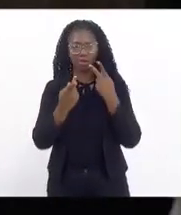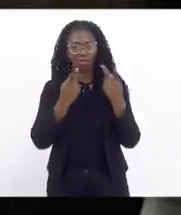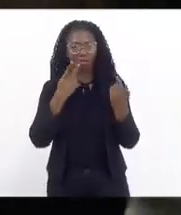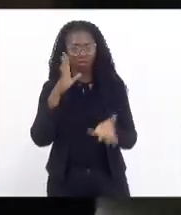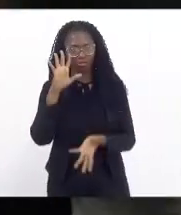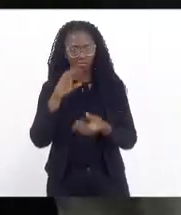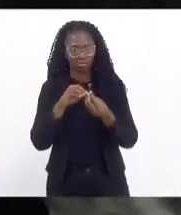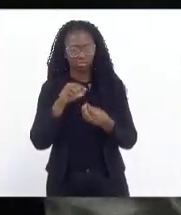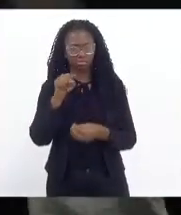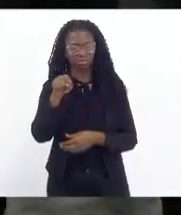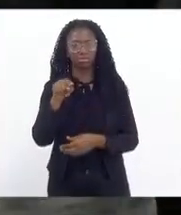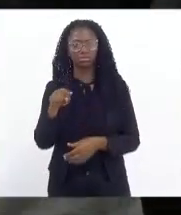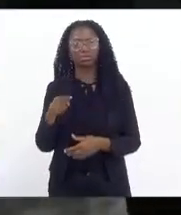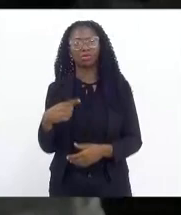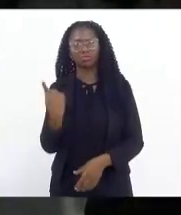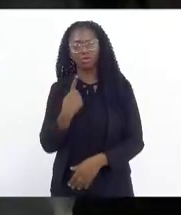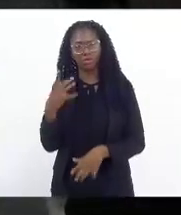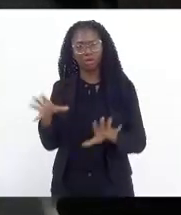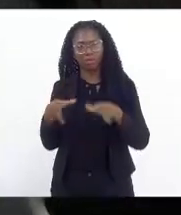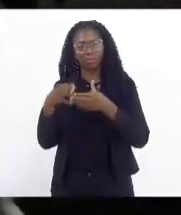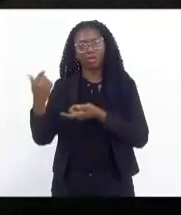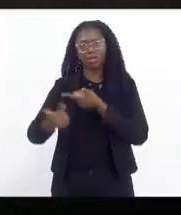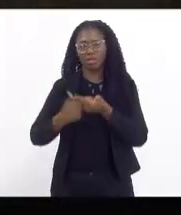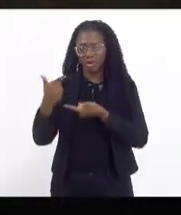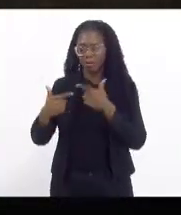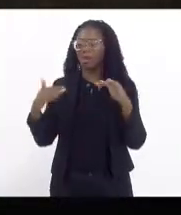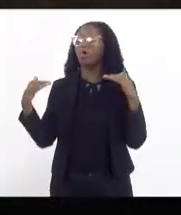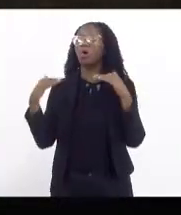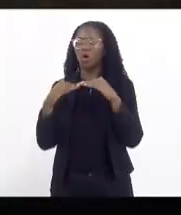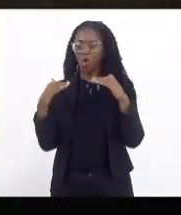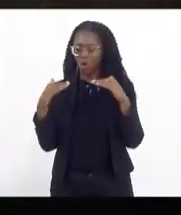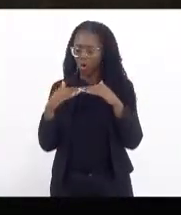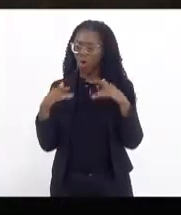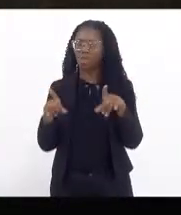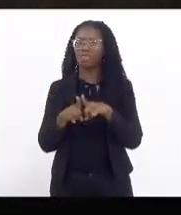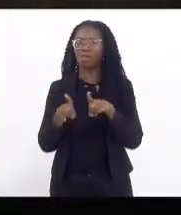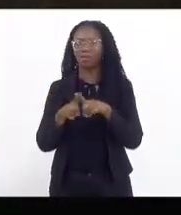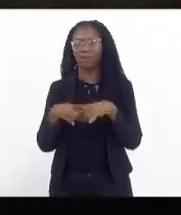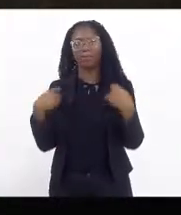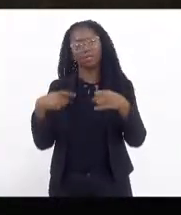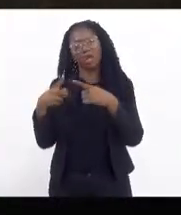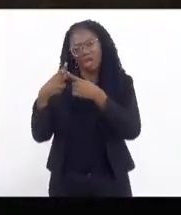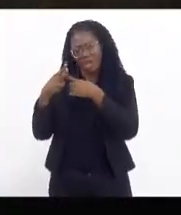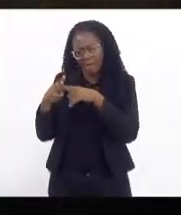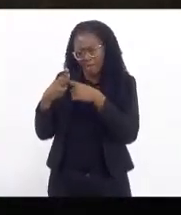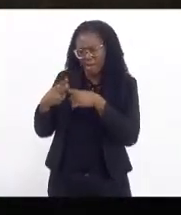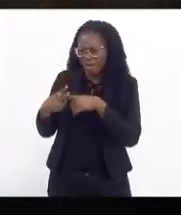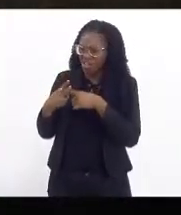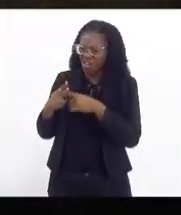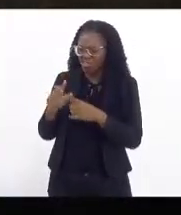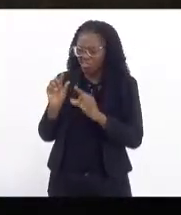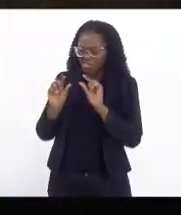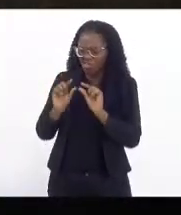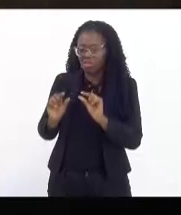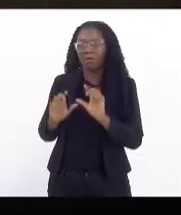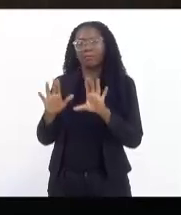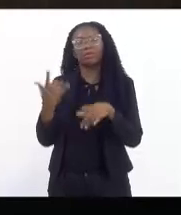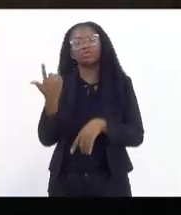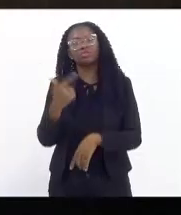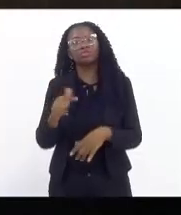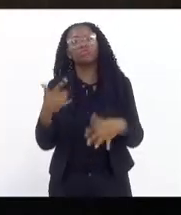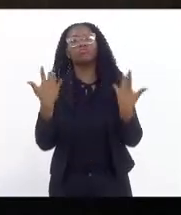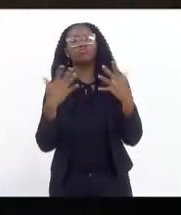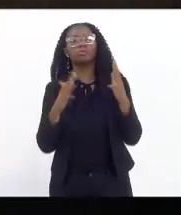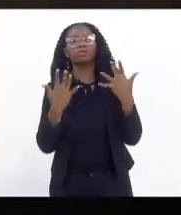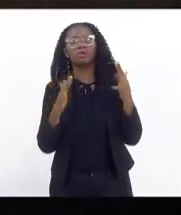parecer da Comissão de Trabalho é favorável com emendas, mais uma vez, parabenizando a autora